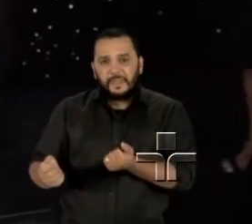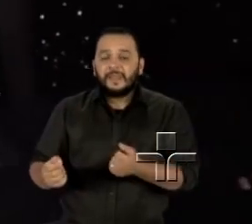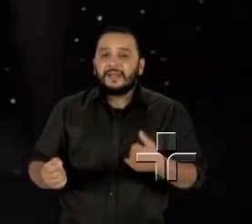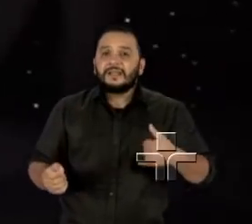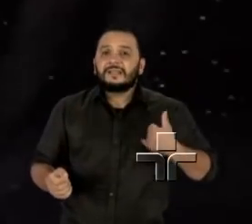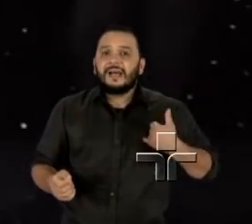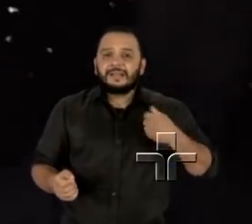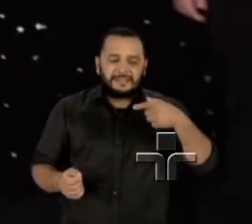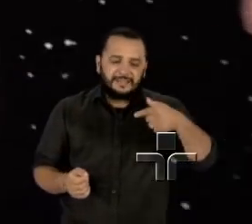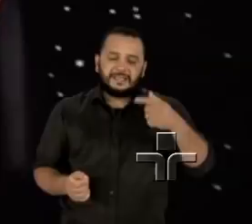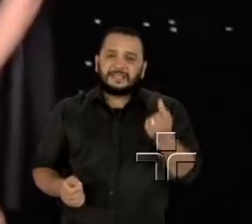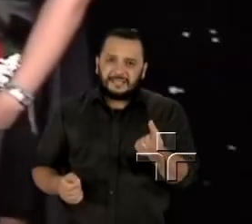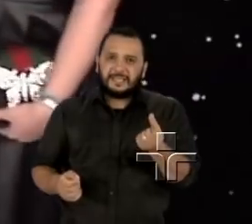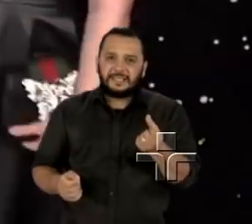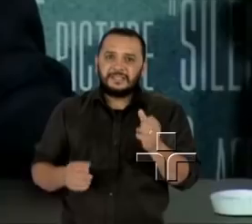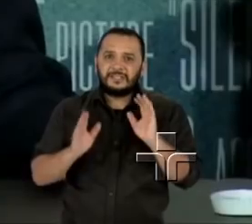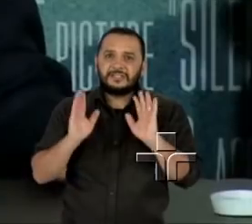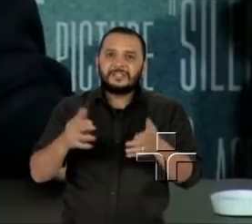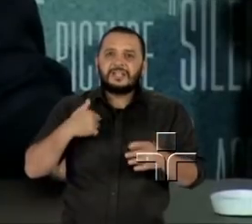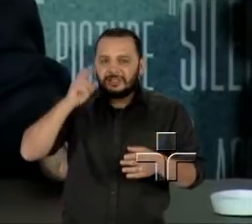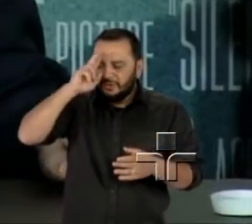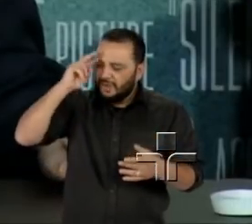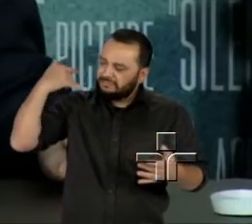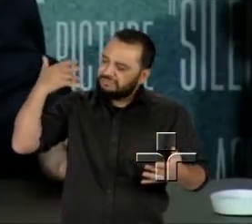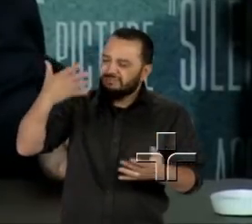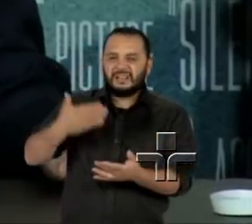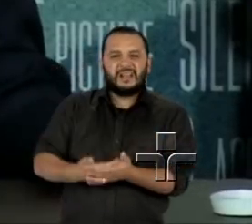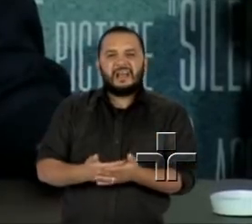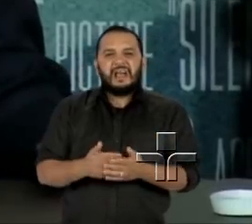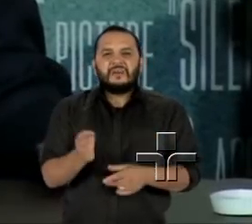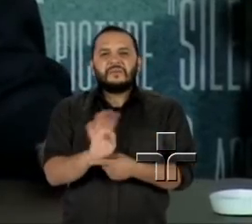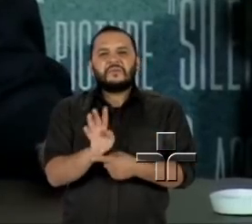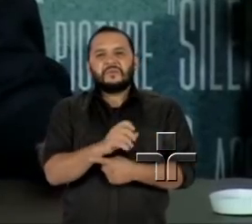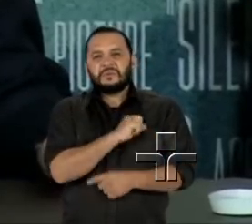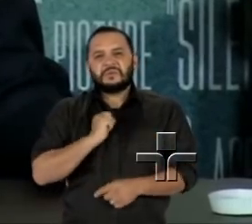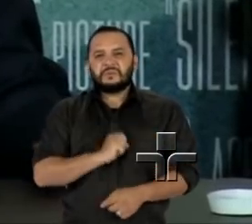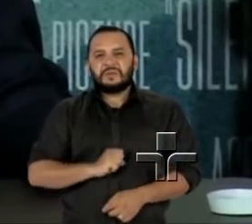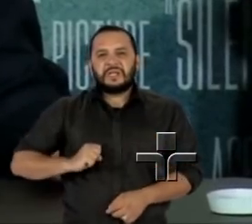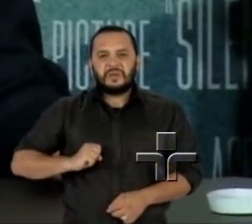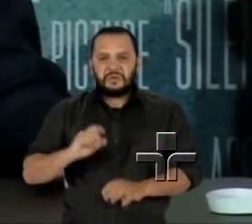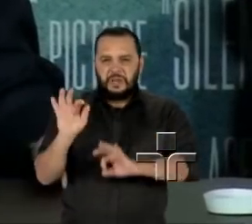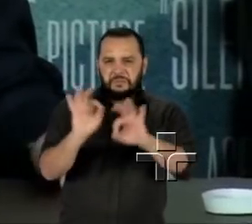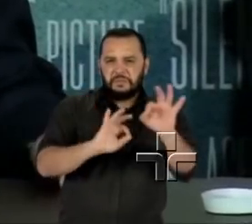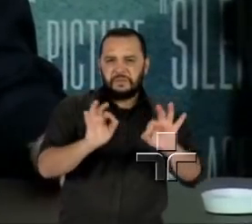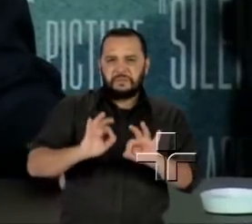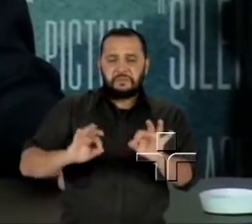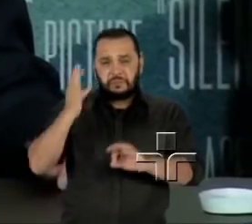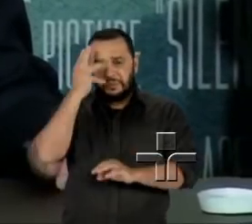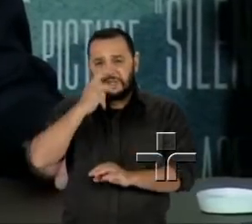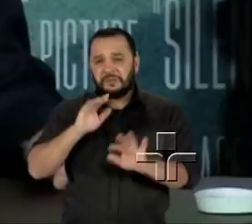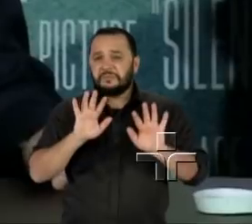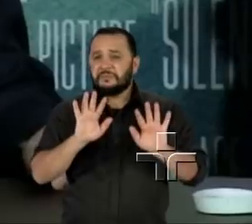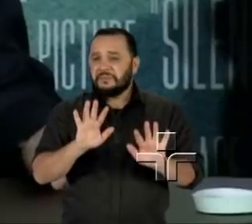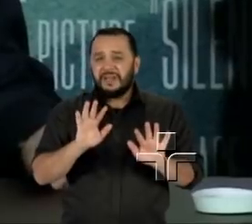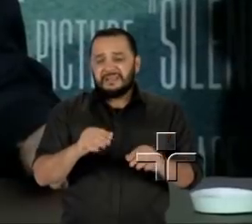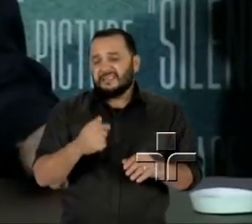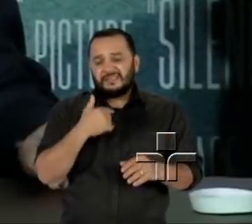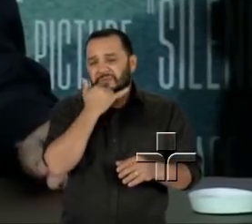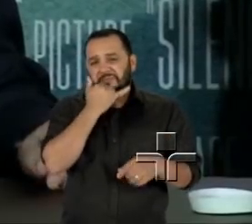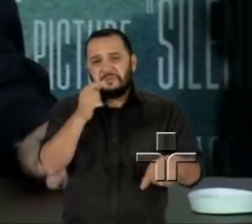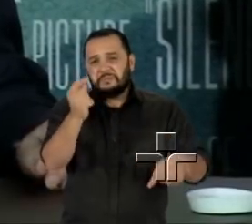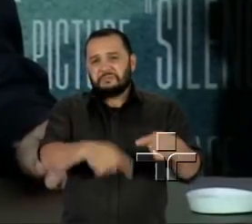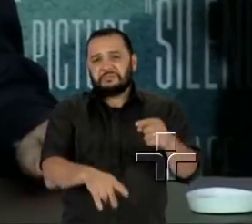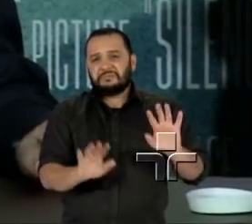76 anos e com uma carreira marcante, ele disse que esses filmes de super-heróis, por mais bem feitos que sejam, são os parques temáticos.